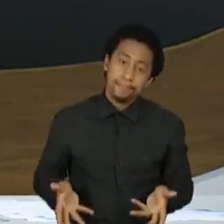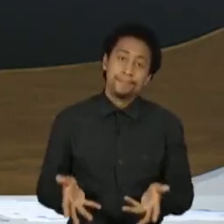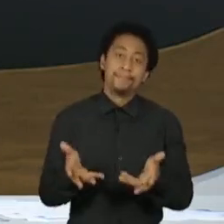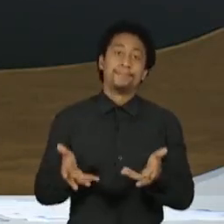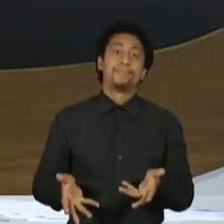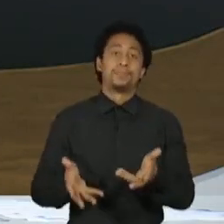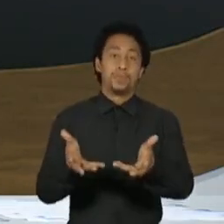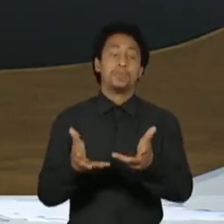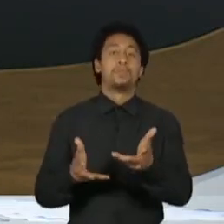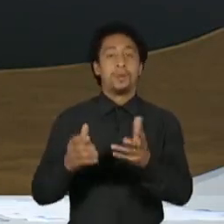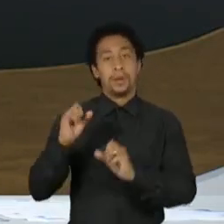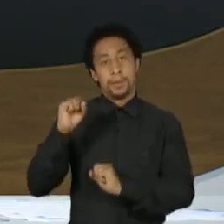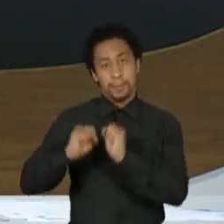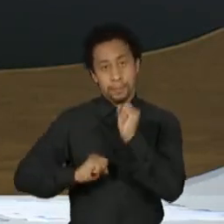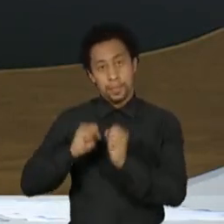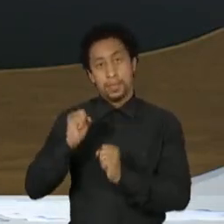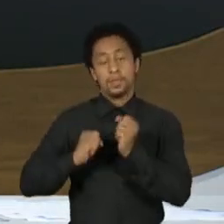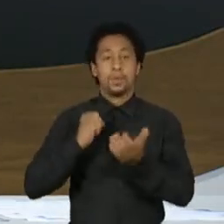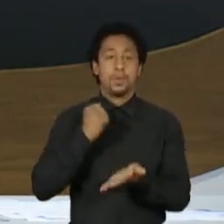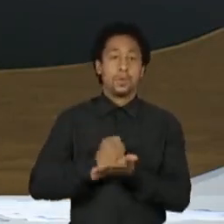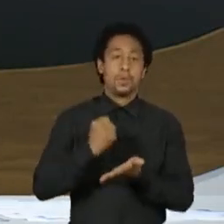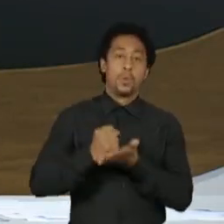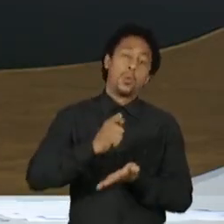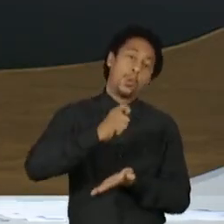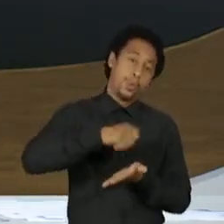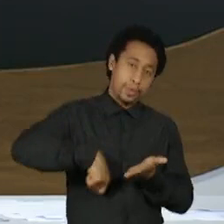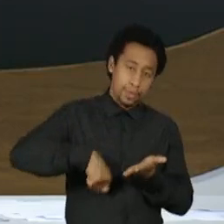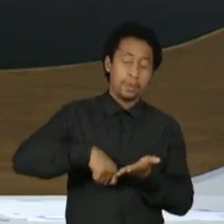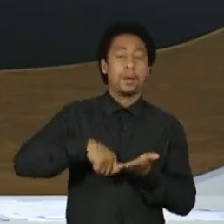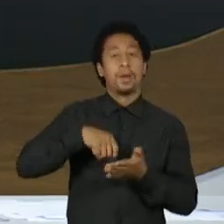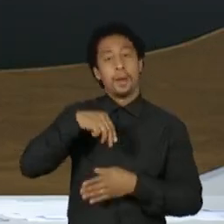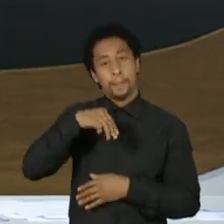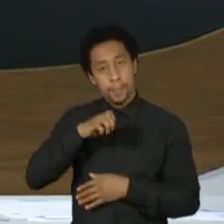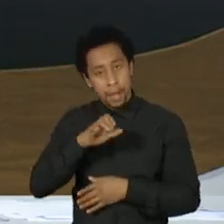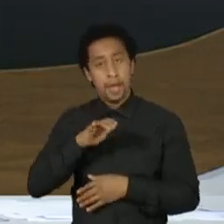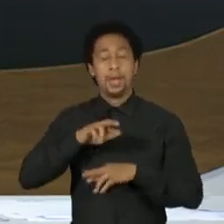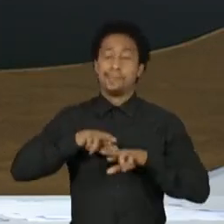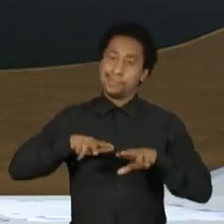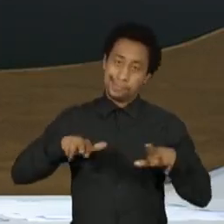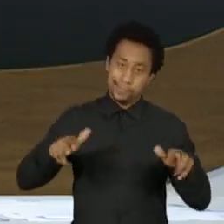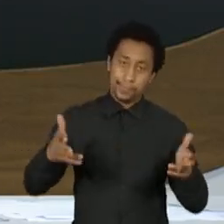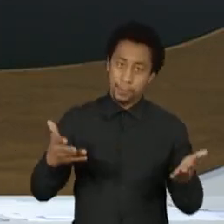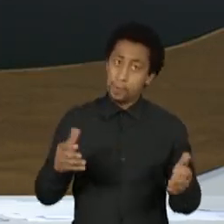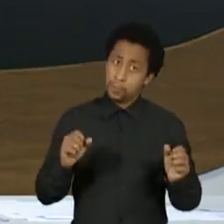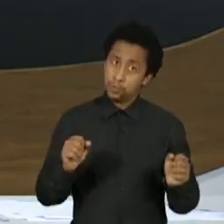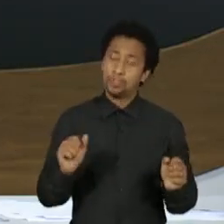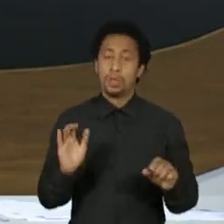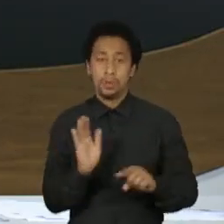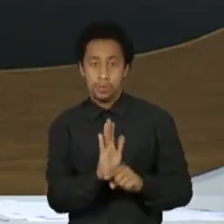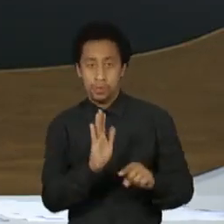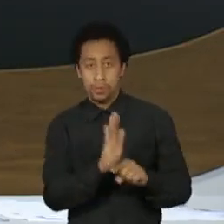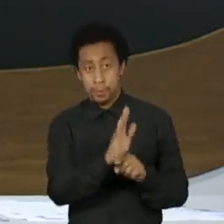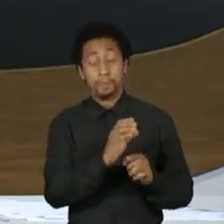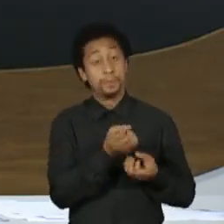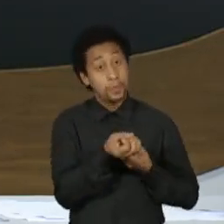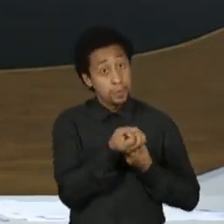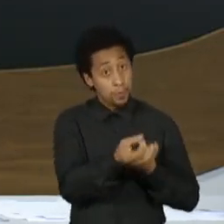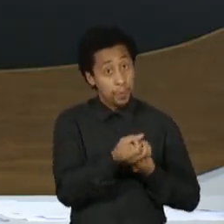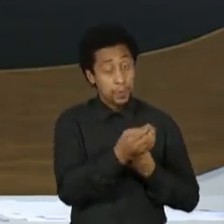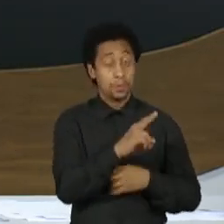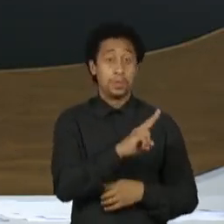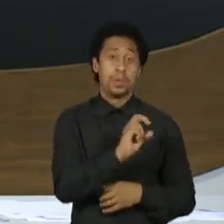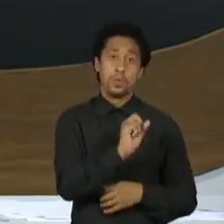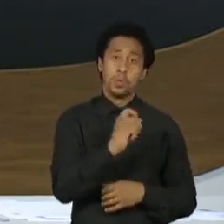exemplo, a contratarem, poderia ser um facilitador aí no ambiente. Tem um dado da USP que diz que os